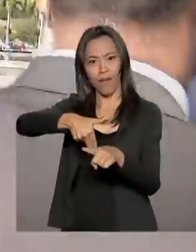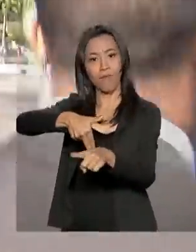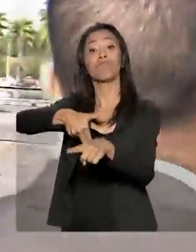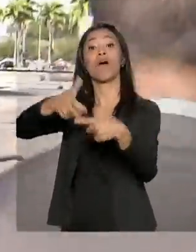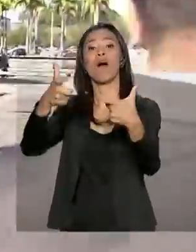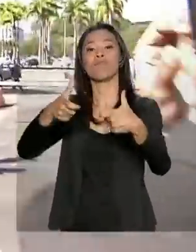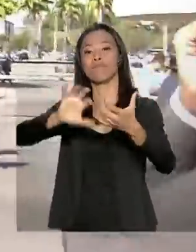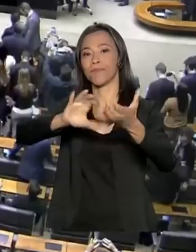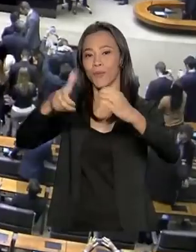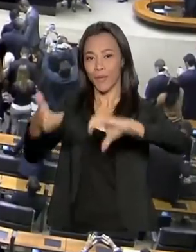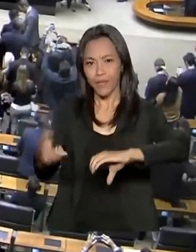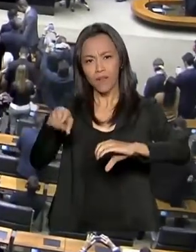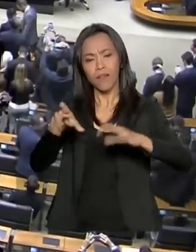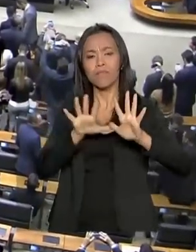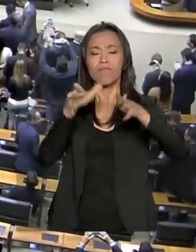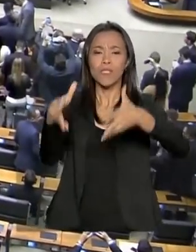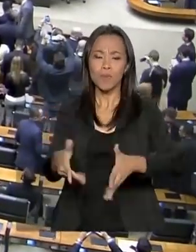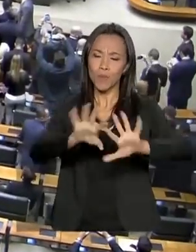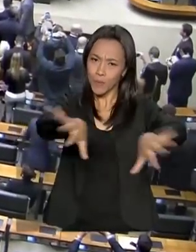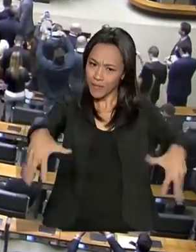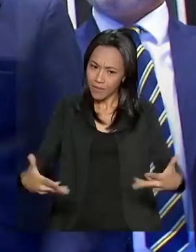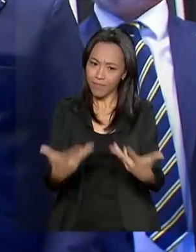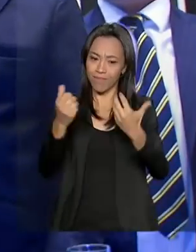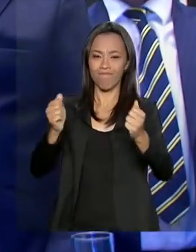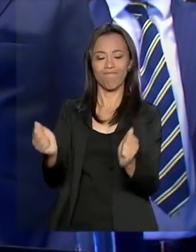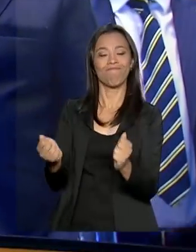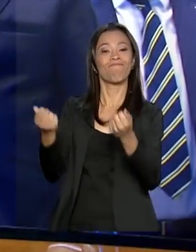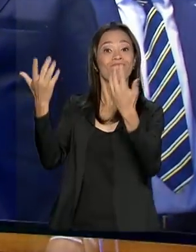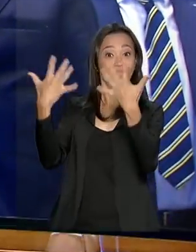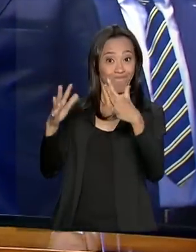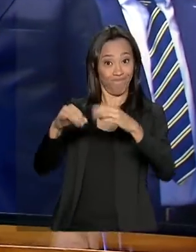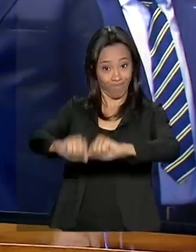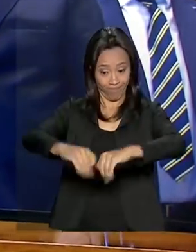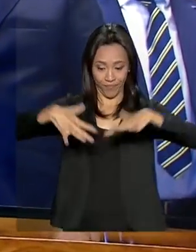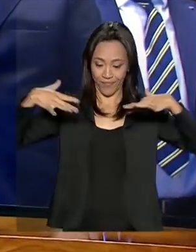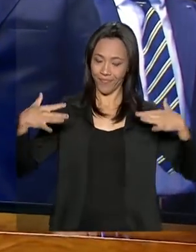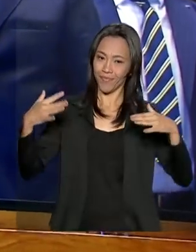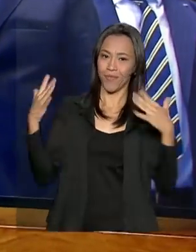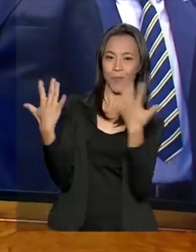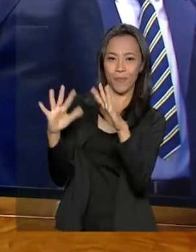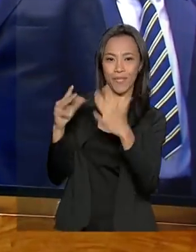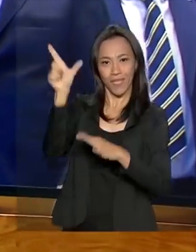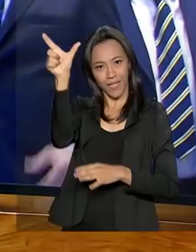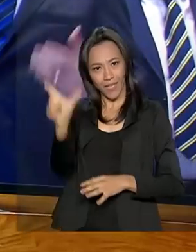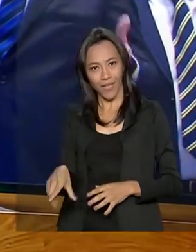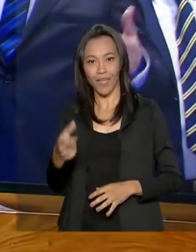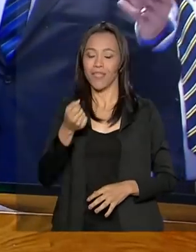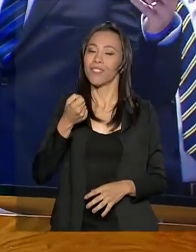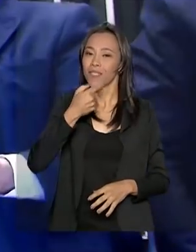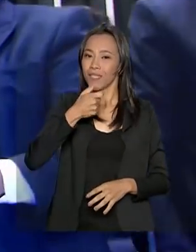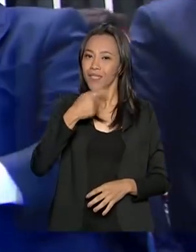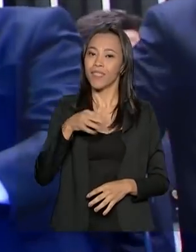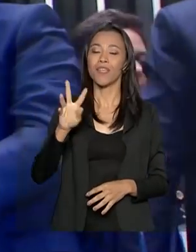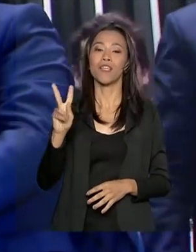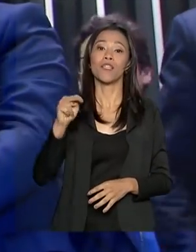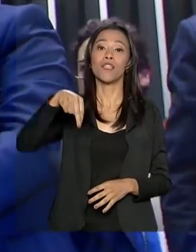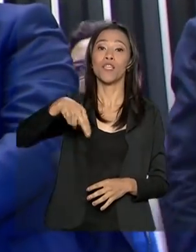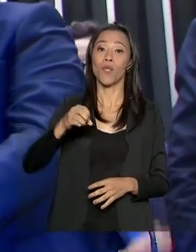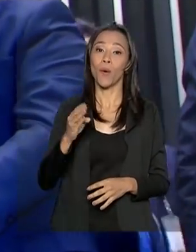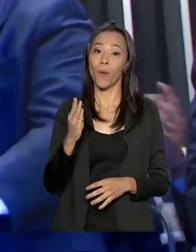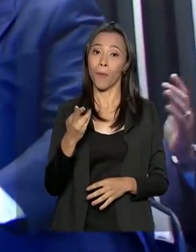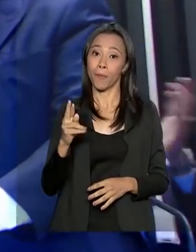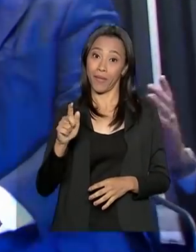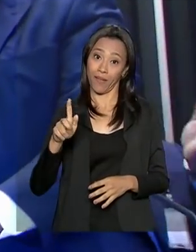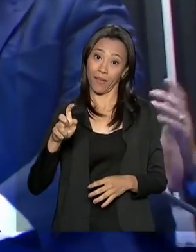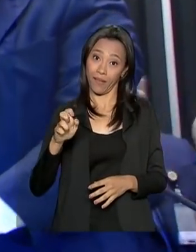Congresso, onde participou de uma sessão solene no plenário da Câmara, em homenagem ao humorista Carlos Alberto de Nóberga.